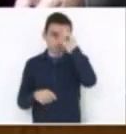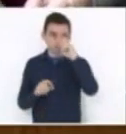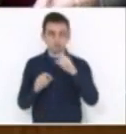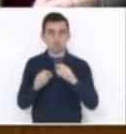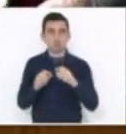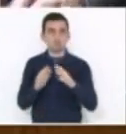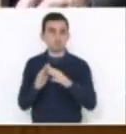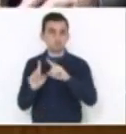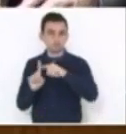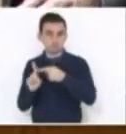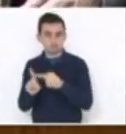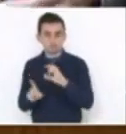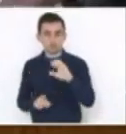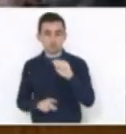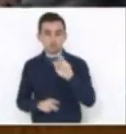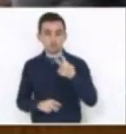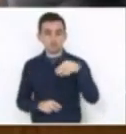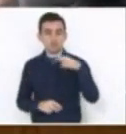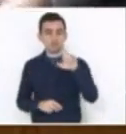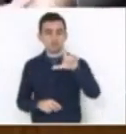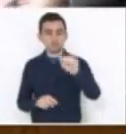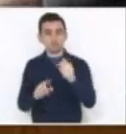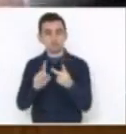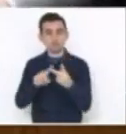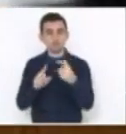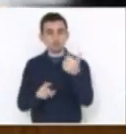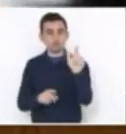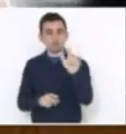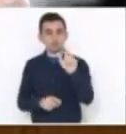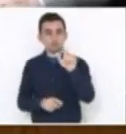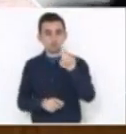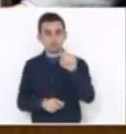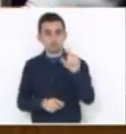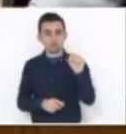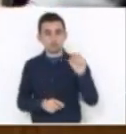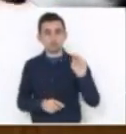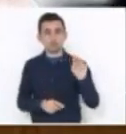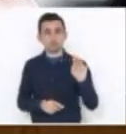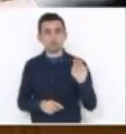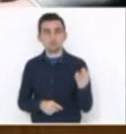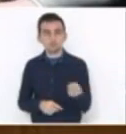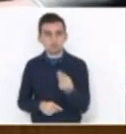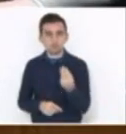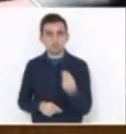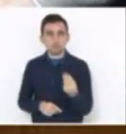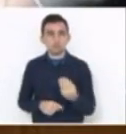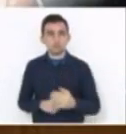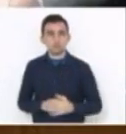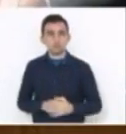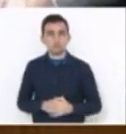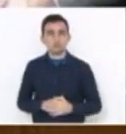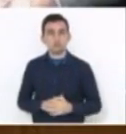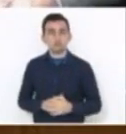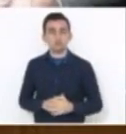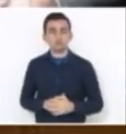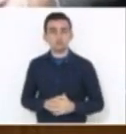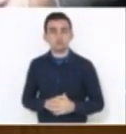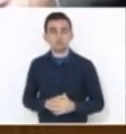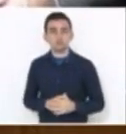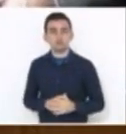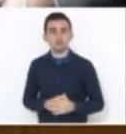é 100 mil, 100 mil, 100 mil,